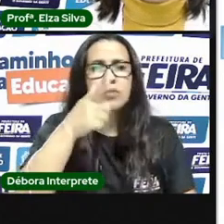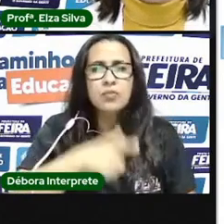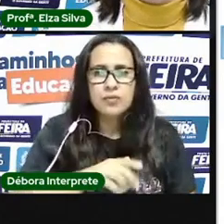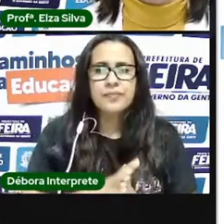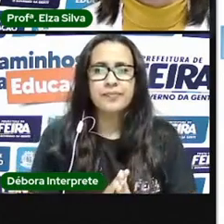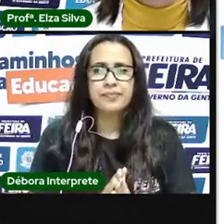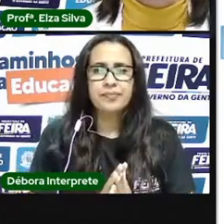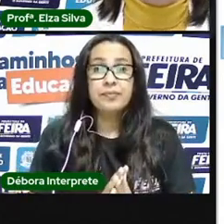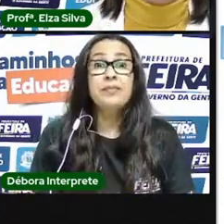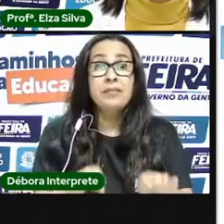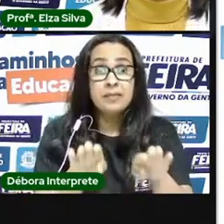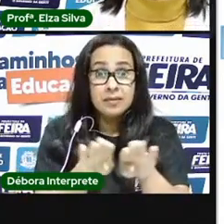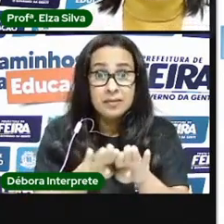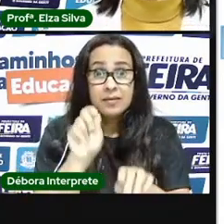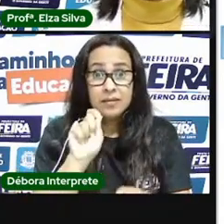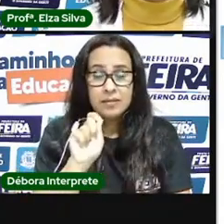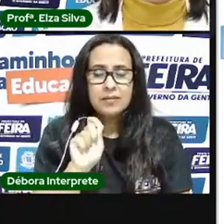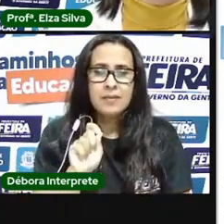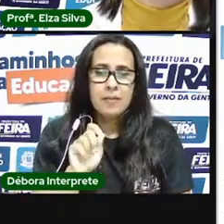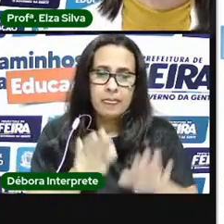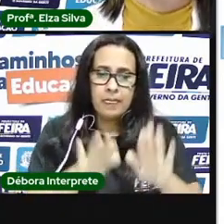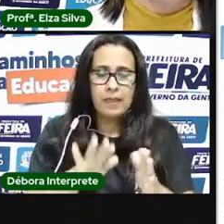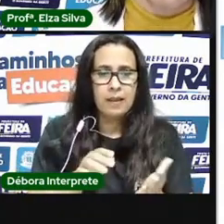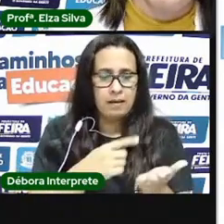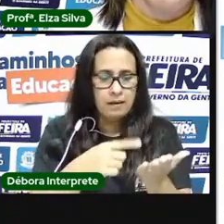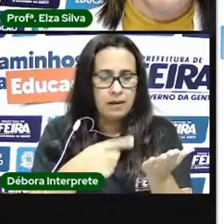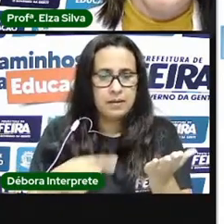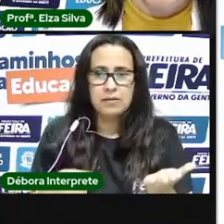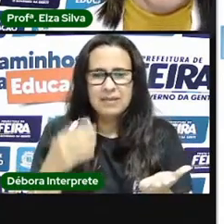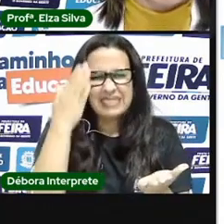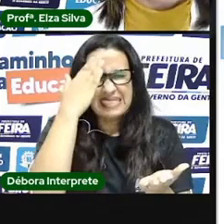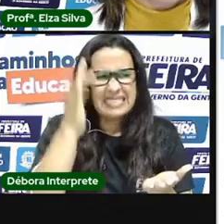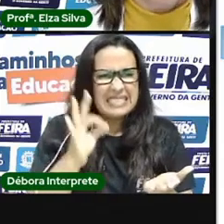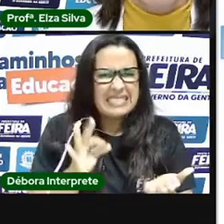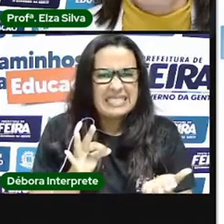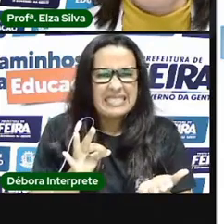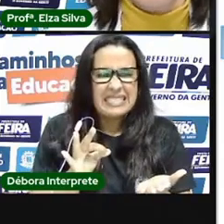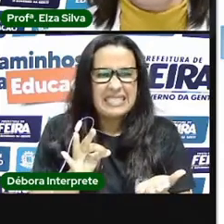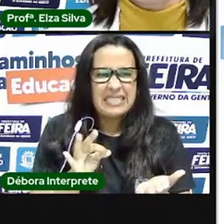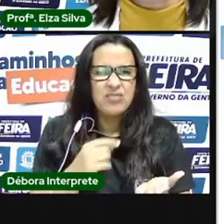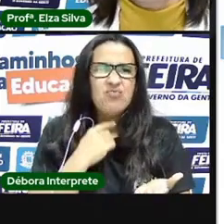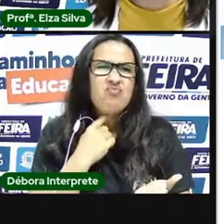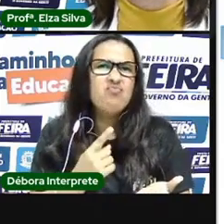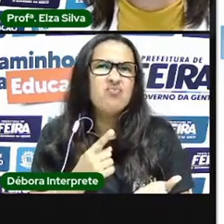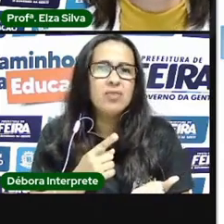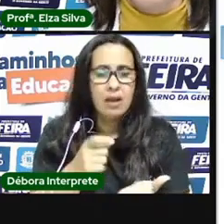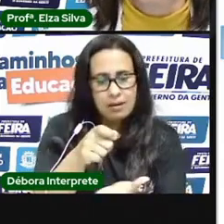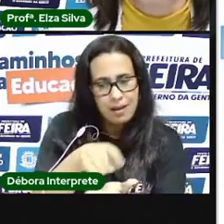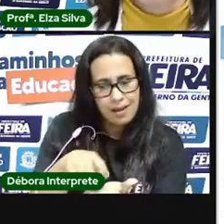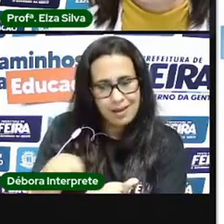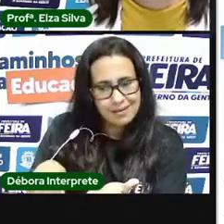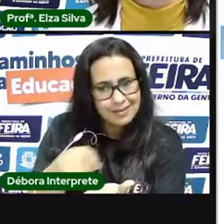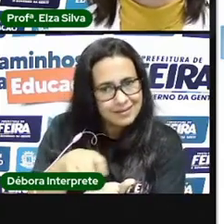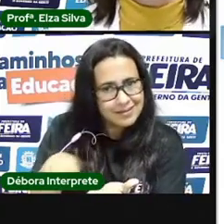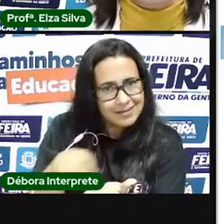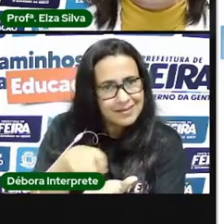caderno. Inclusive as dúvidas para perguntar ao seu professor. Gente, é muito natural ter dúvidas. Isso faz parte